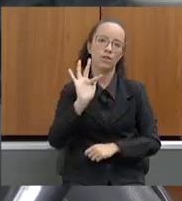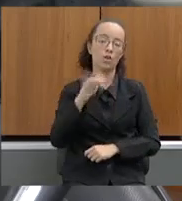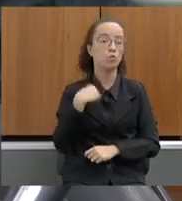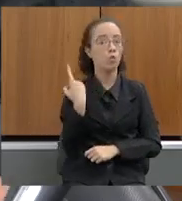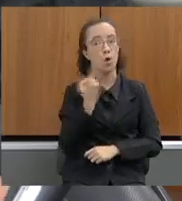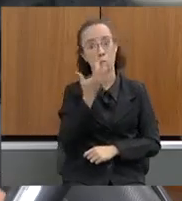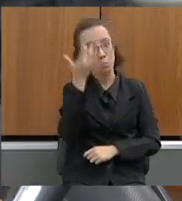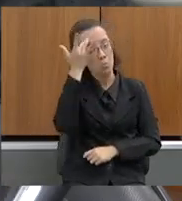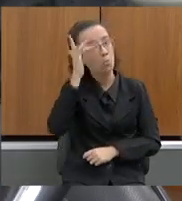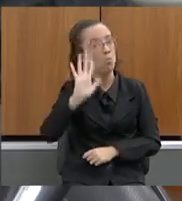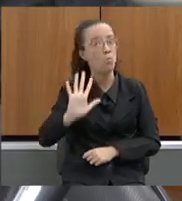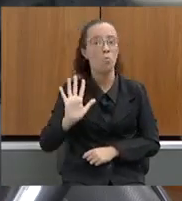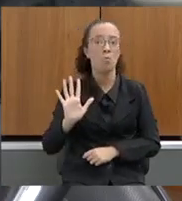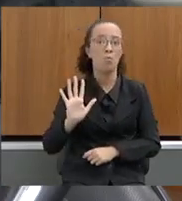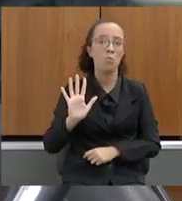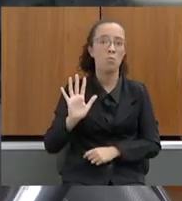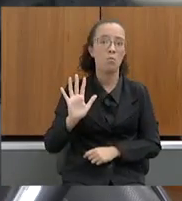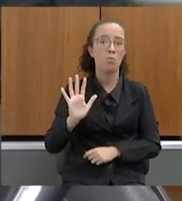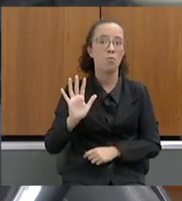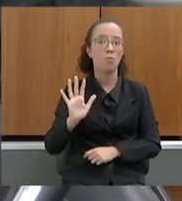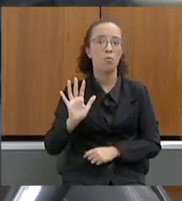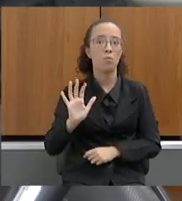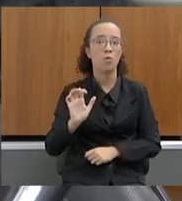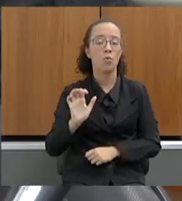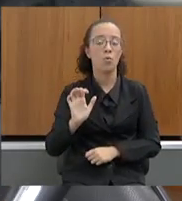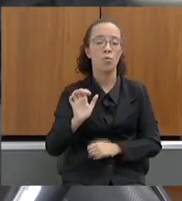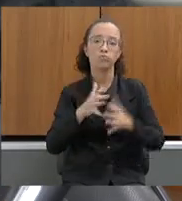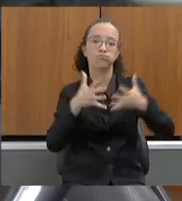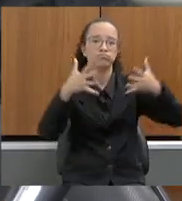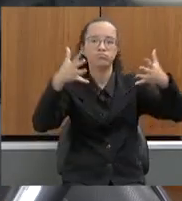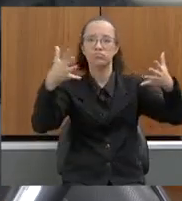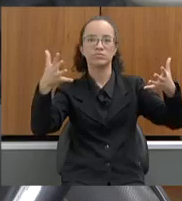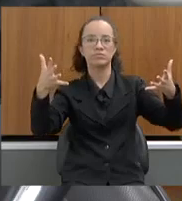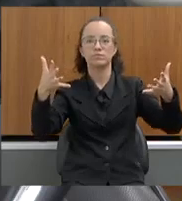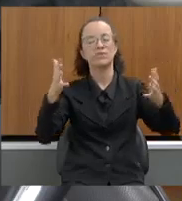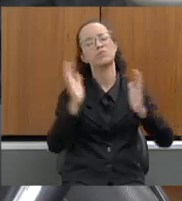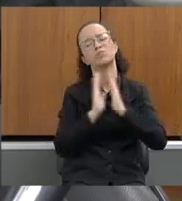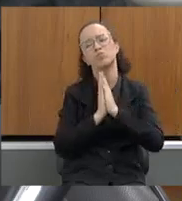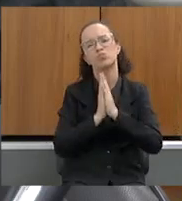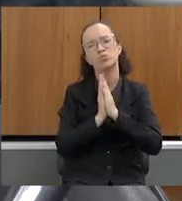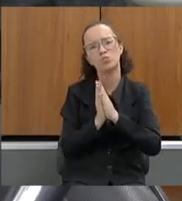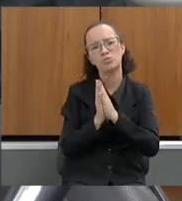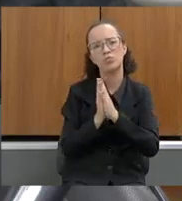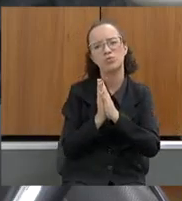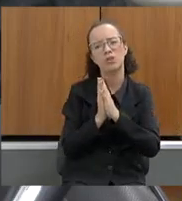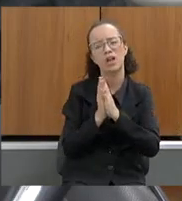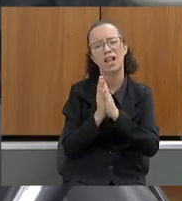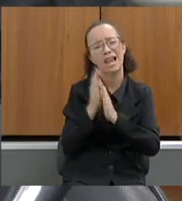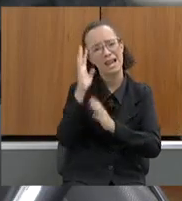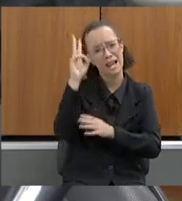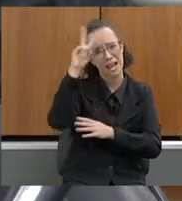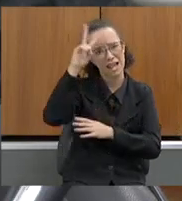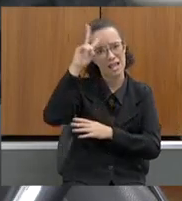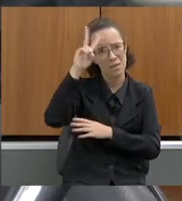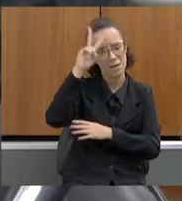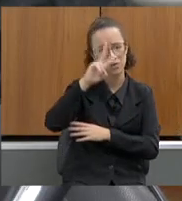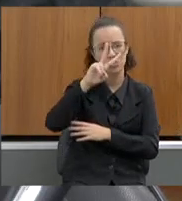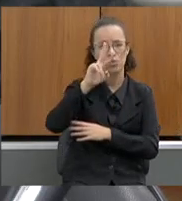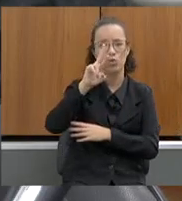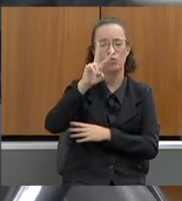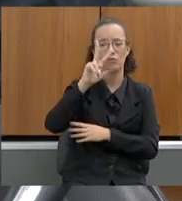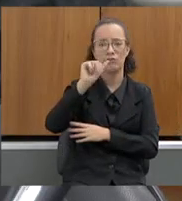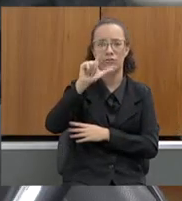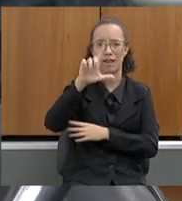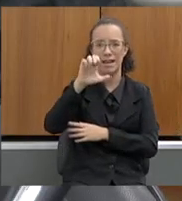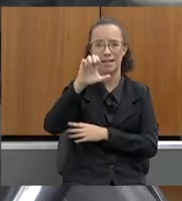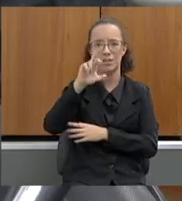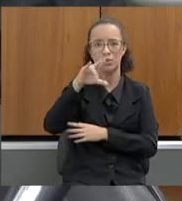não sabe a amplitude que ele pode ter, vocês com muito carinho olhem pelo nosso Vale do Rio Doce e vejam a possibilidade